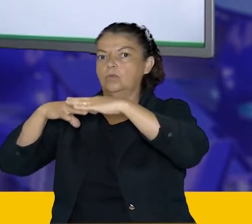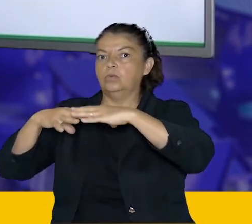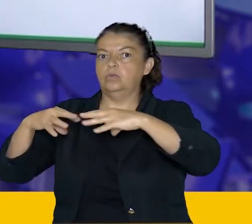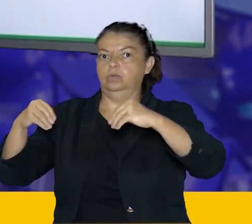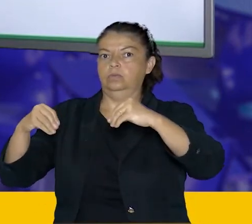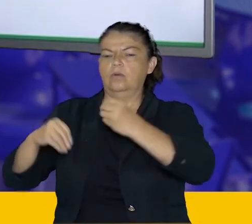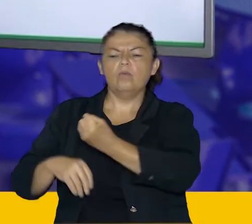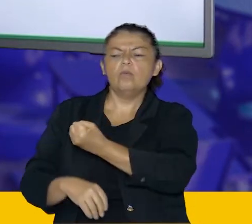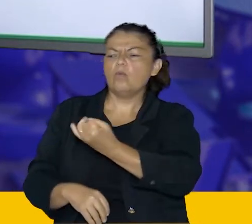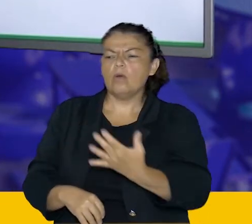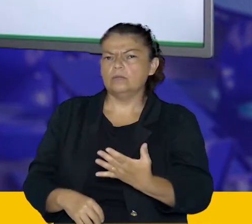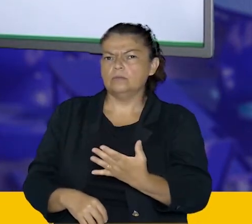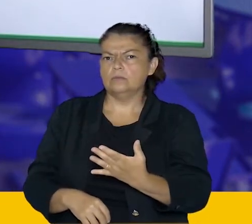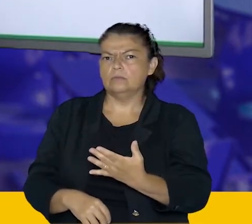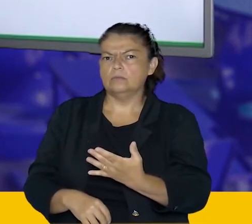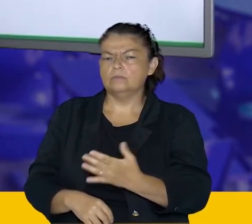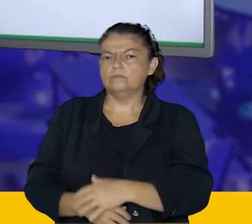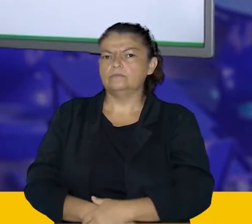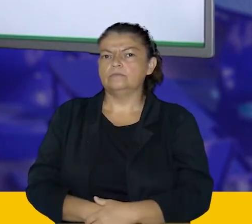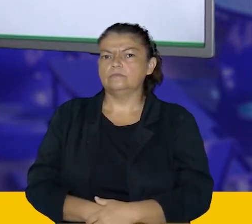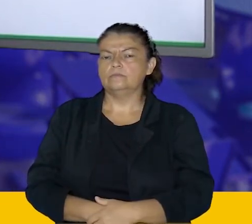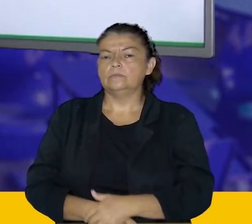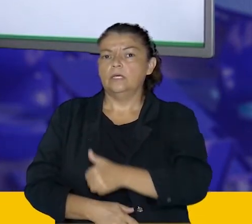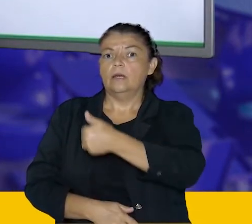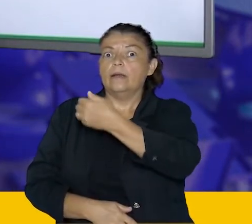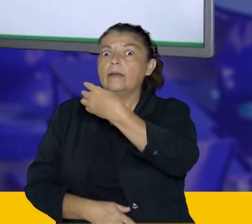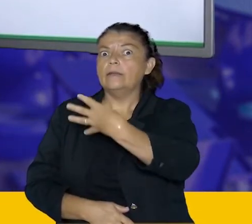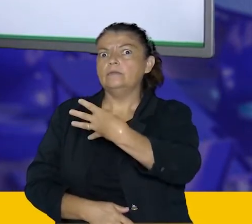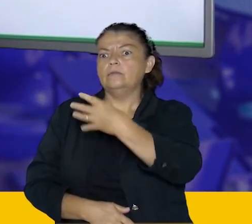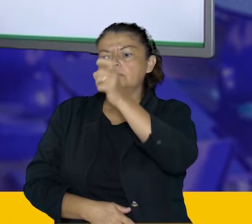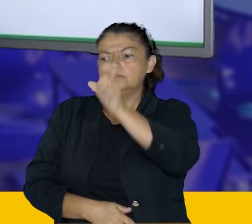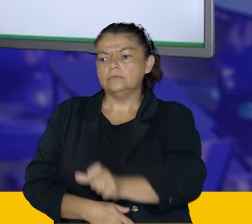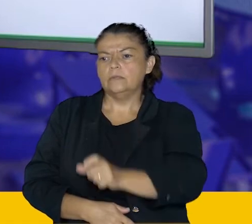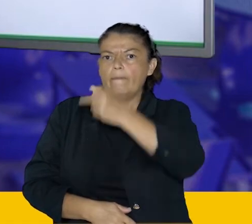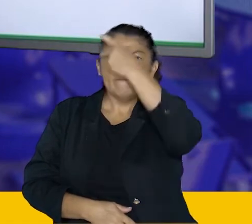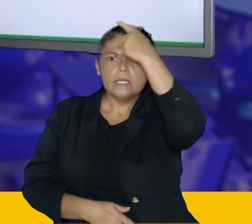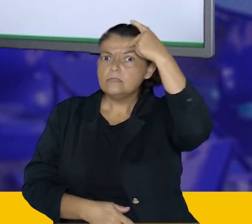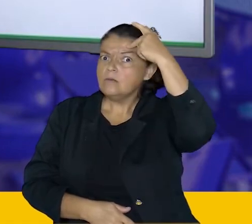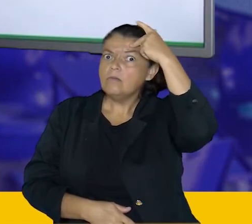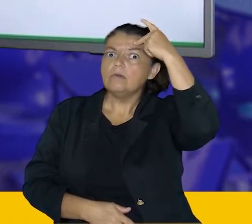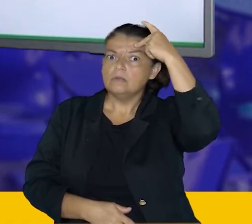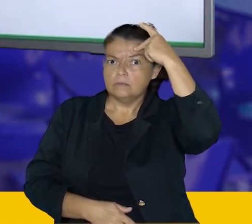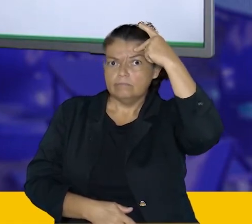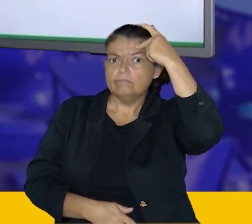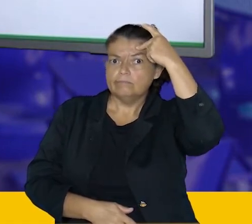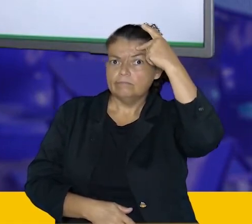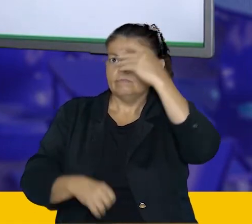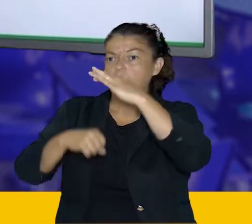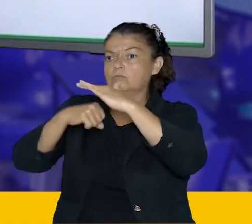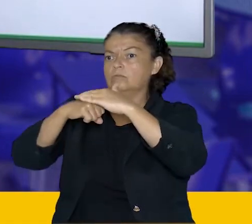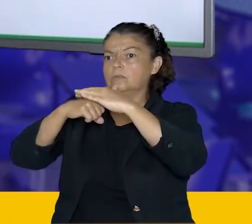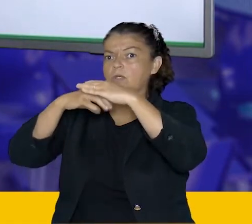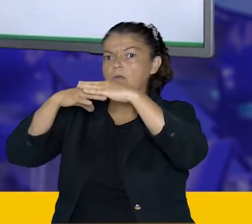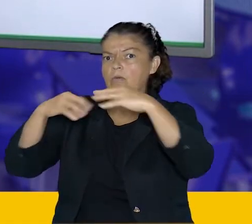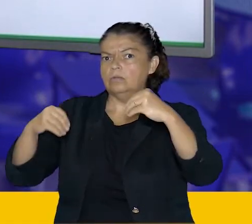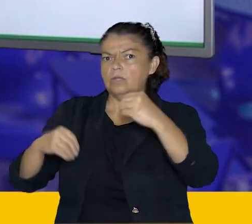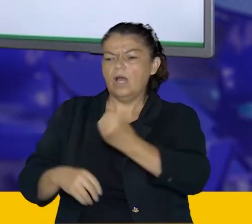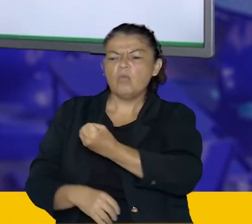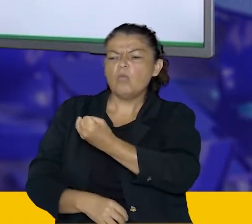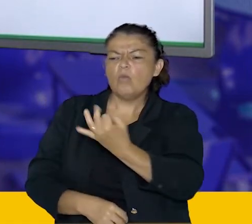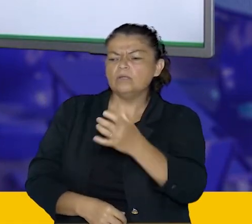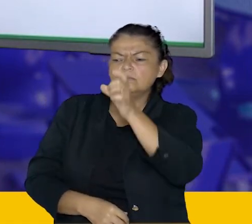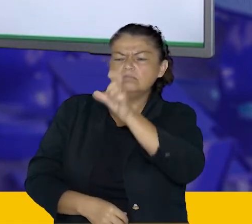pessoas curadas. A quantidade está aqui, ó, foram 14 pessoas curadas até essa presente data e a gente precisa saber a